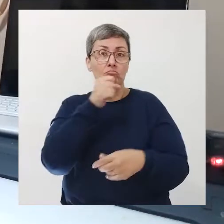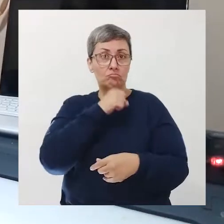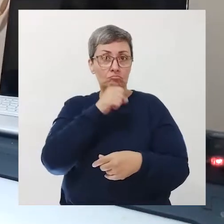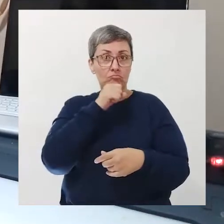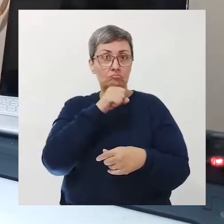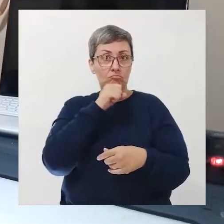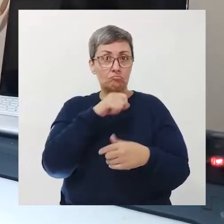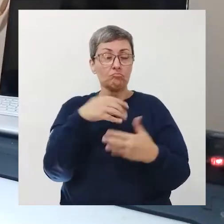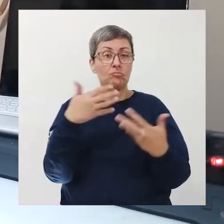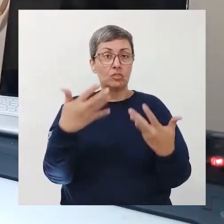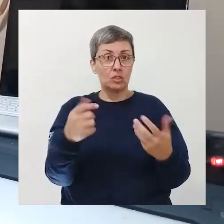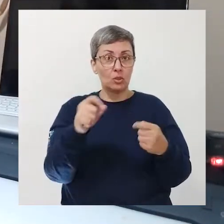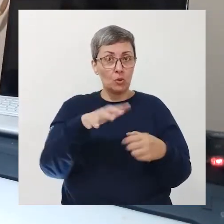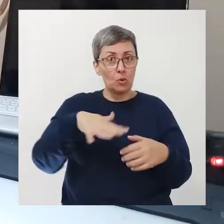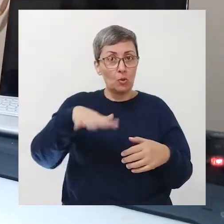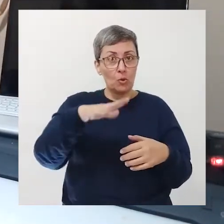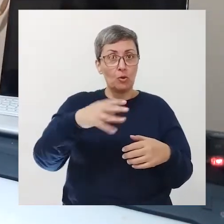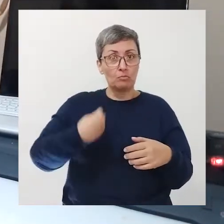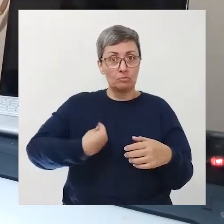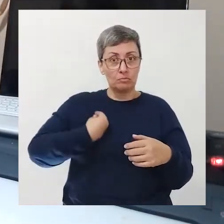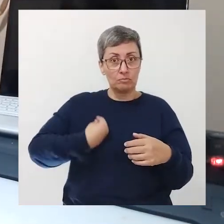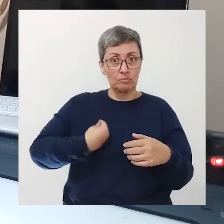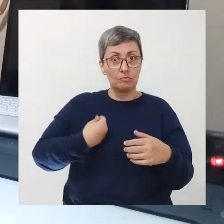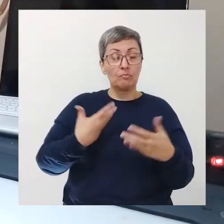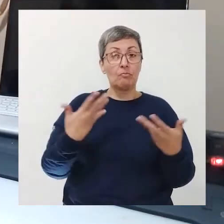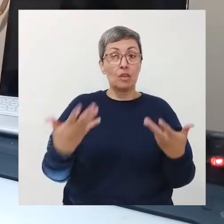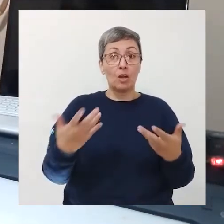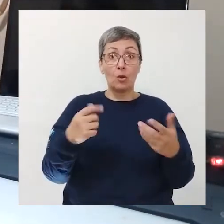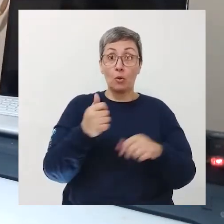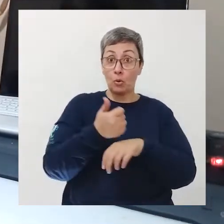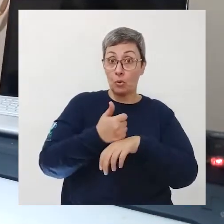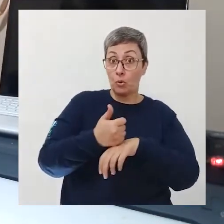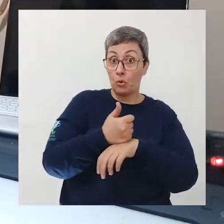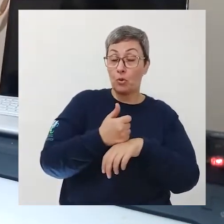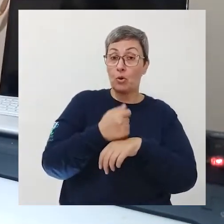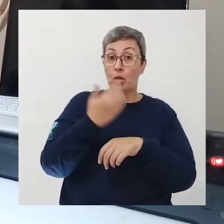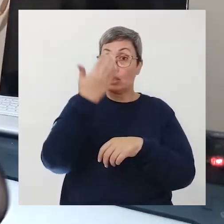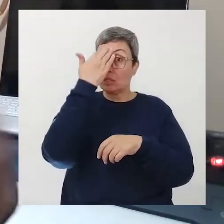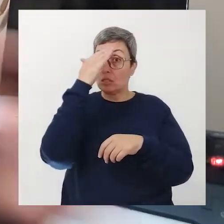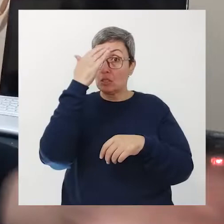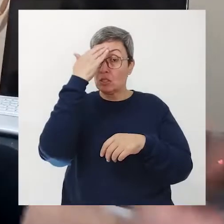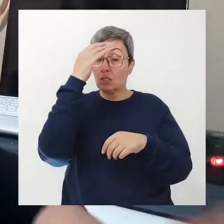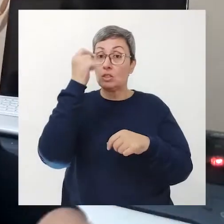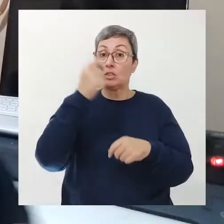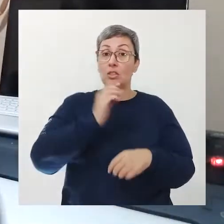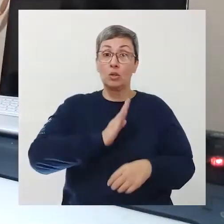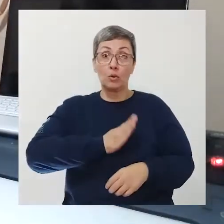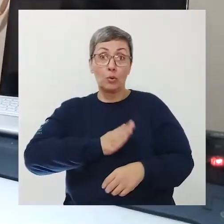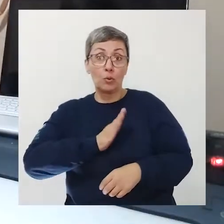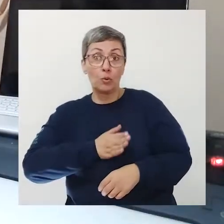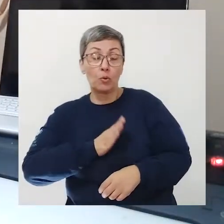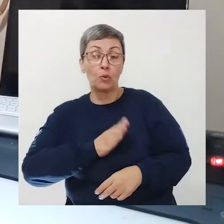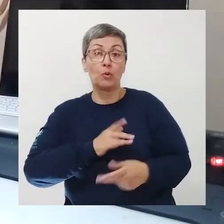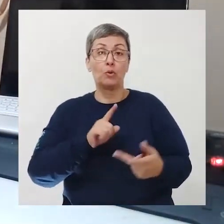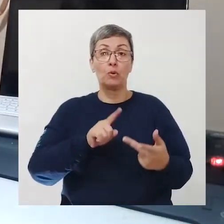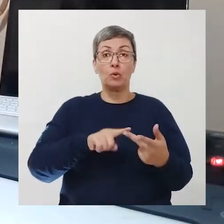envelhecimento que ocorre na nossa vida o profissional entende de cardiologia